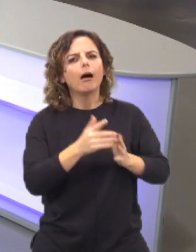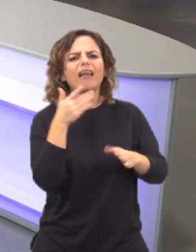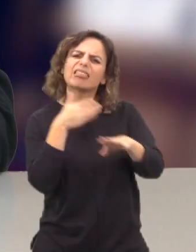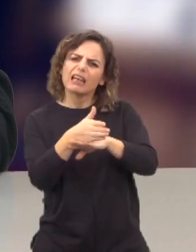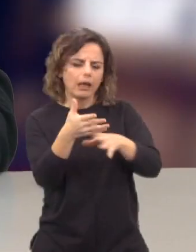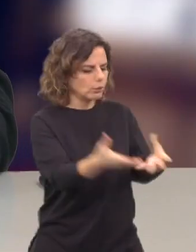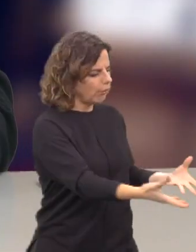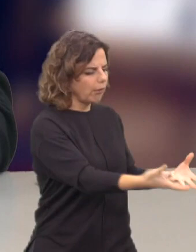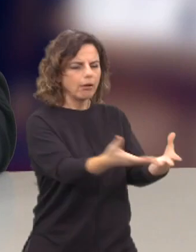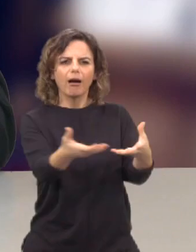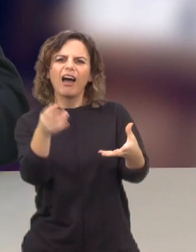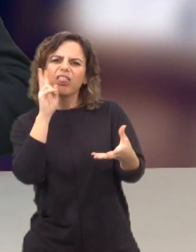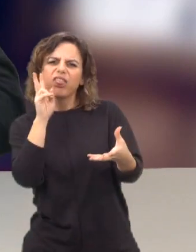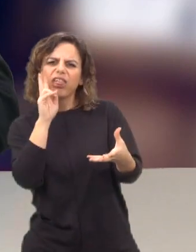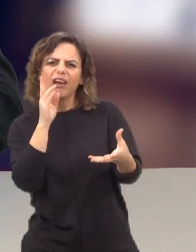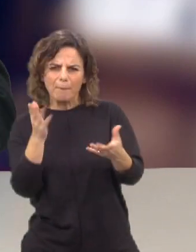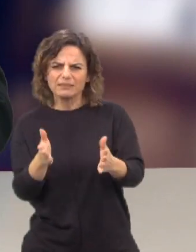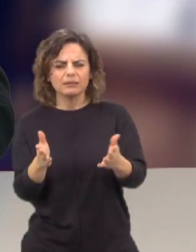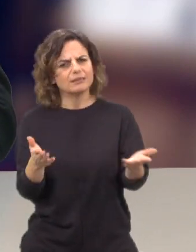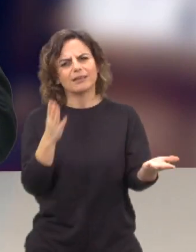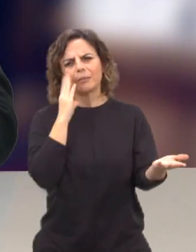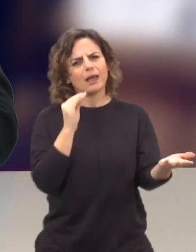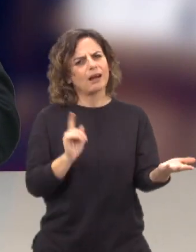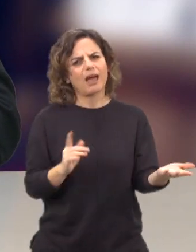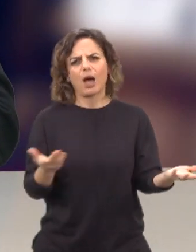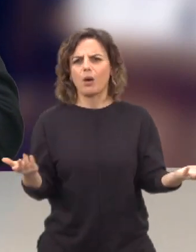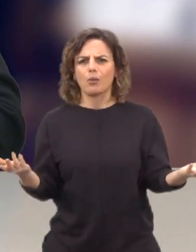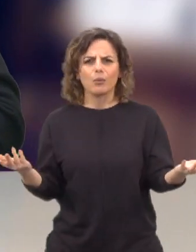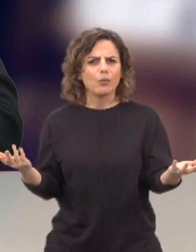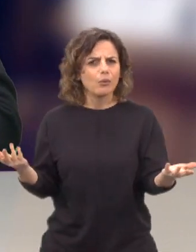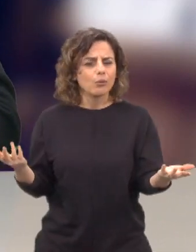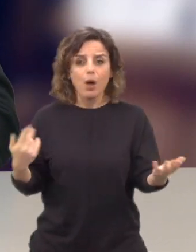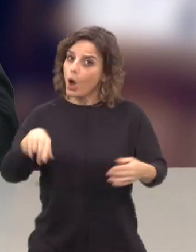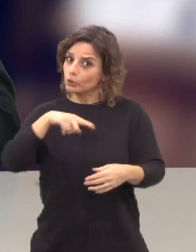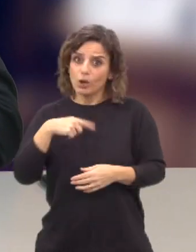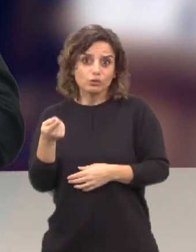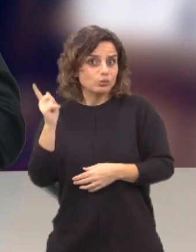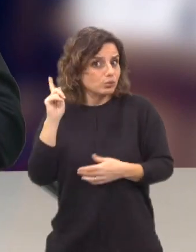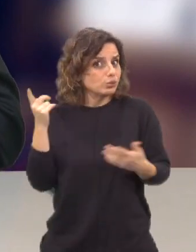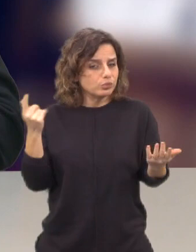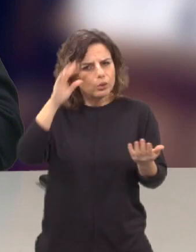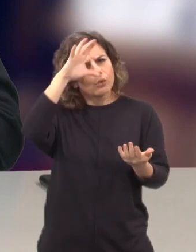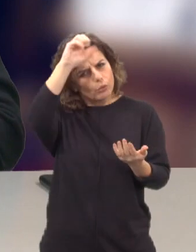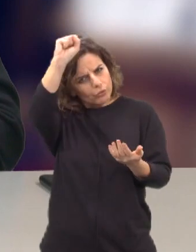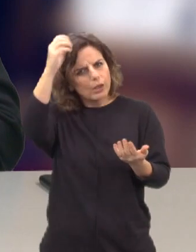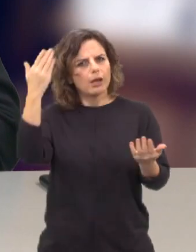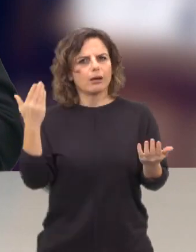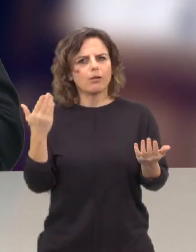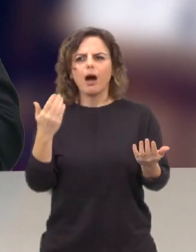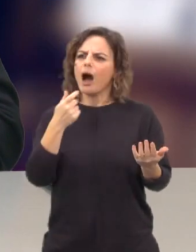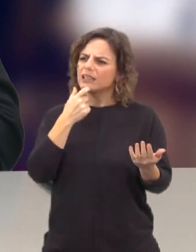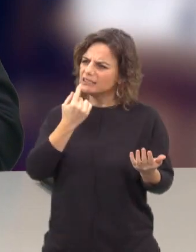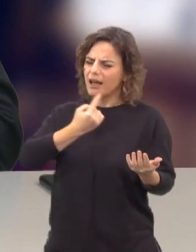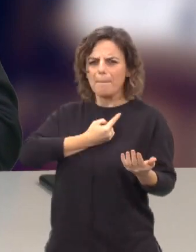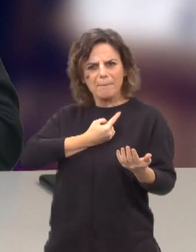Acho que não. E acho que não é preciso ser uma estação pública, nós não o fizemos, mas não é preciso ser uma estação